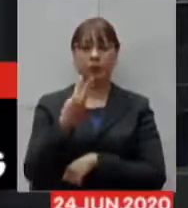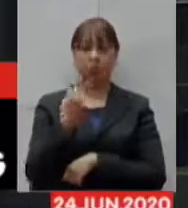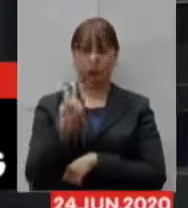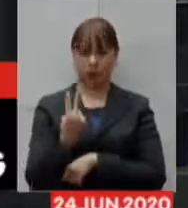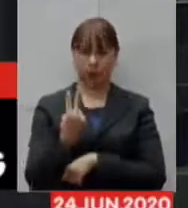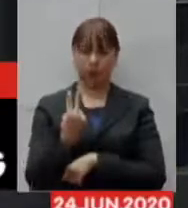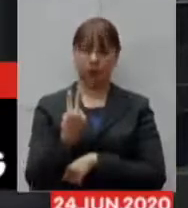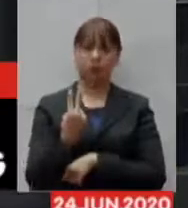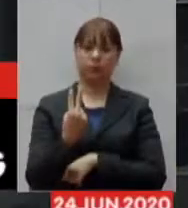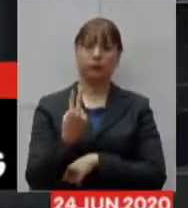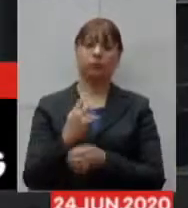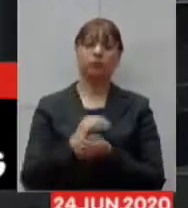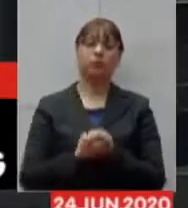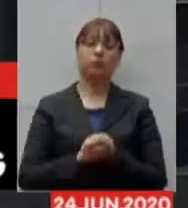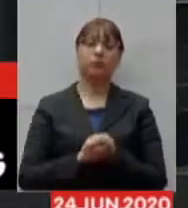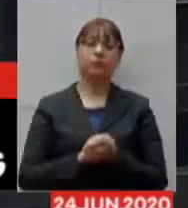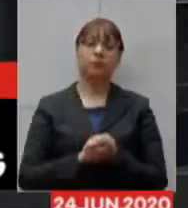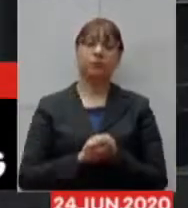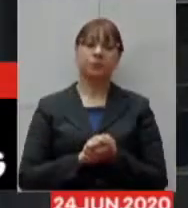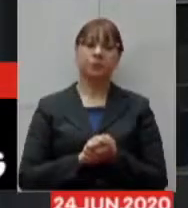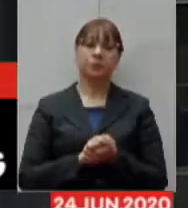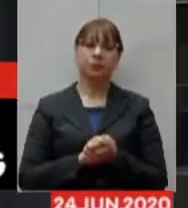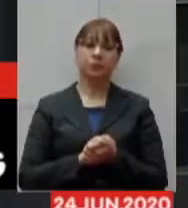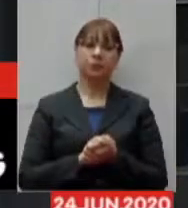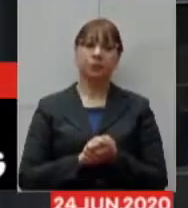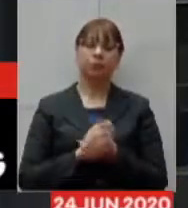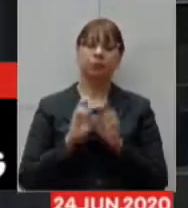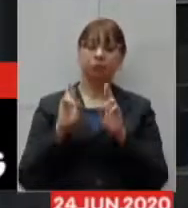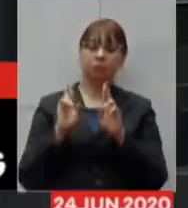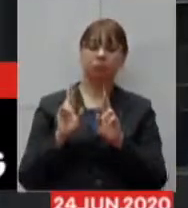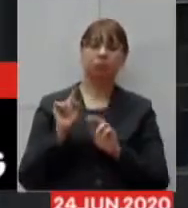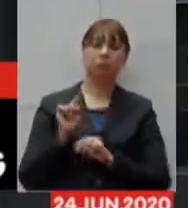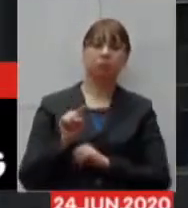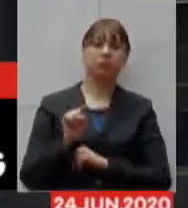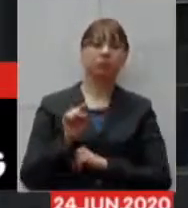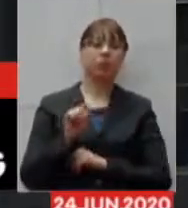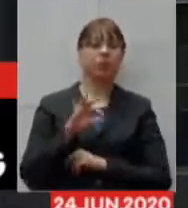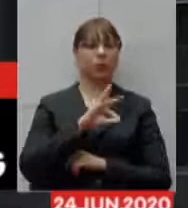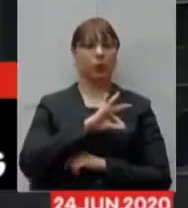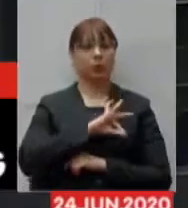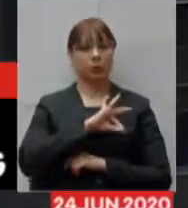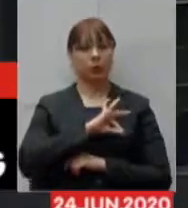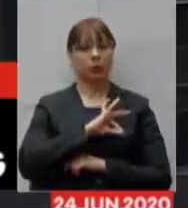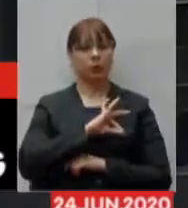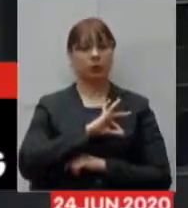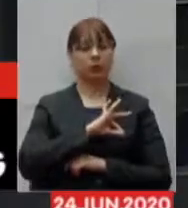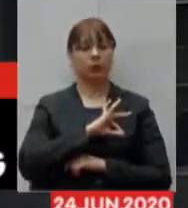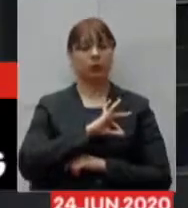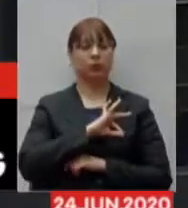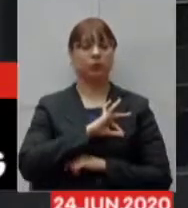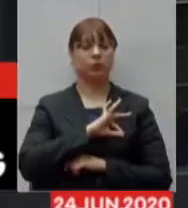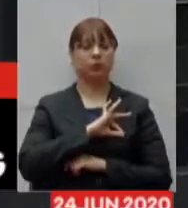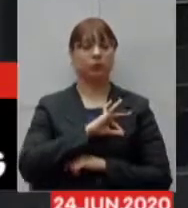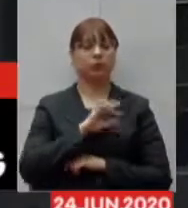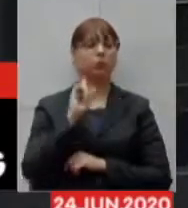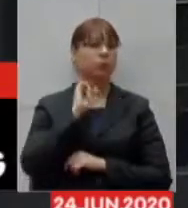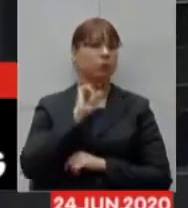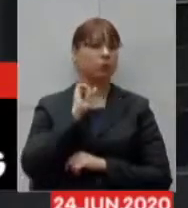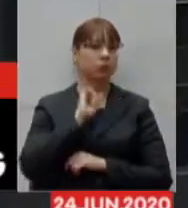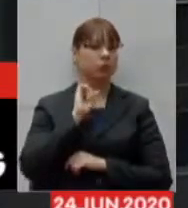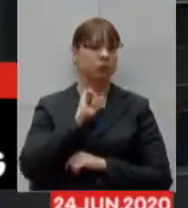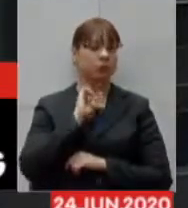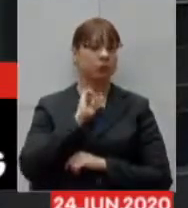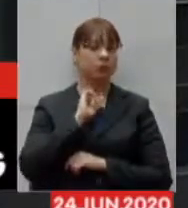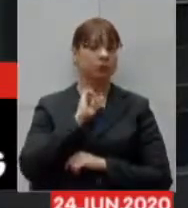atribuiu à Polícia Militar de Minas Gerais e, porque a Polícia Militar,